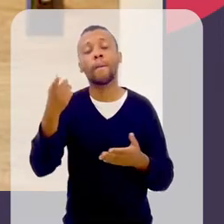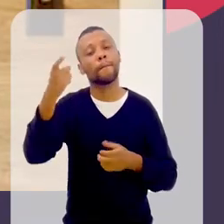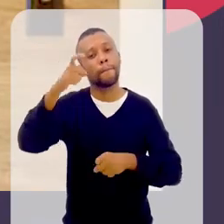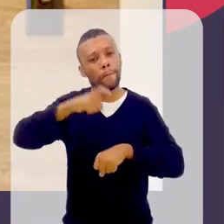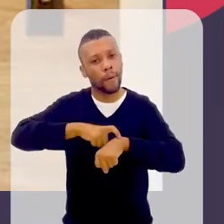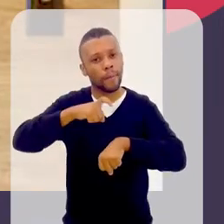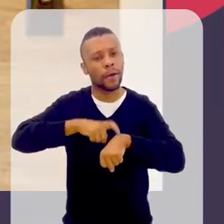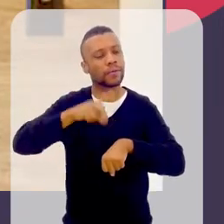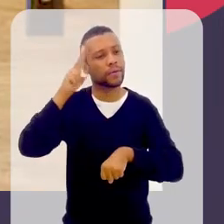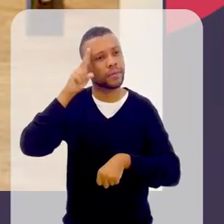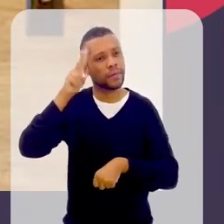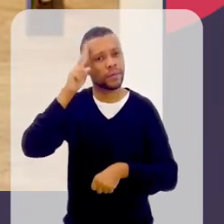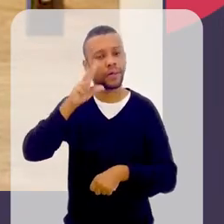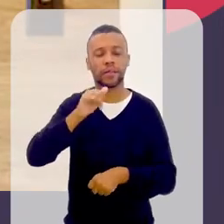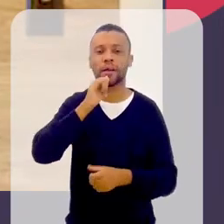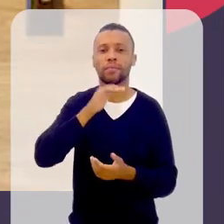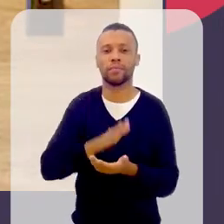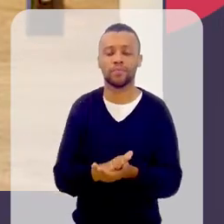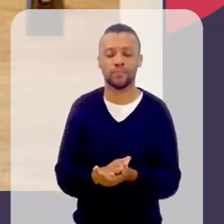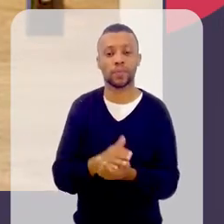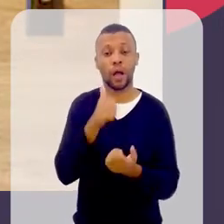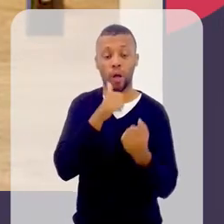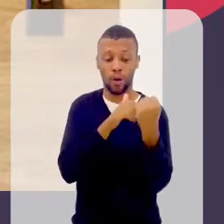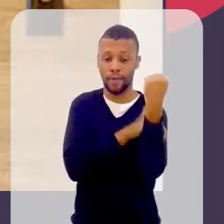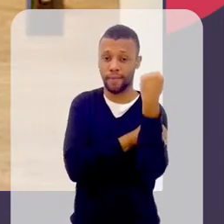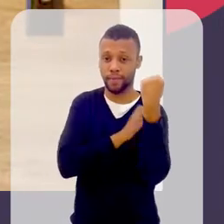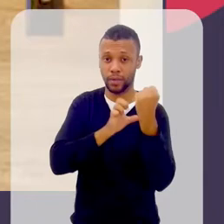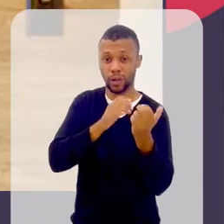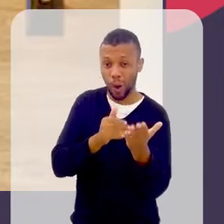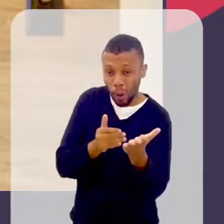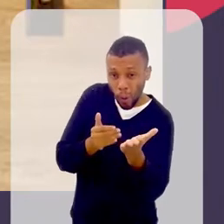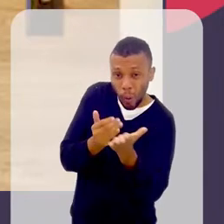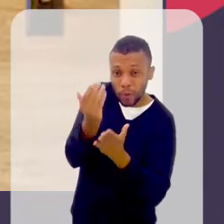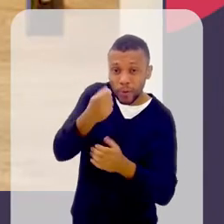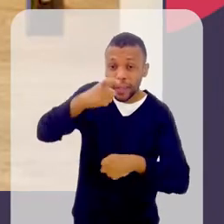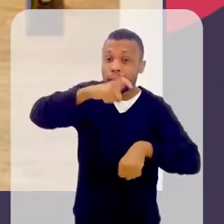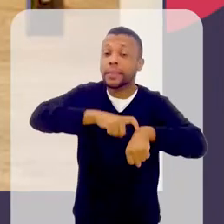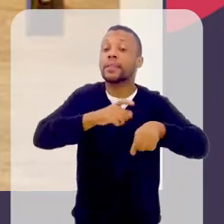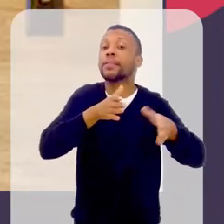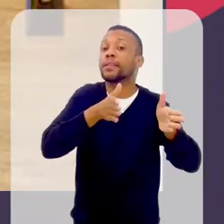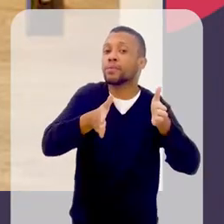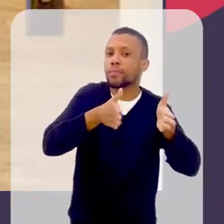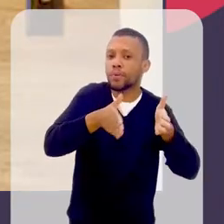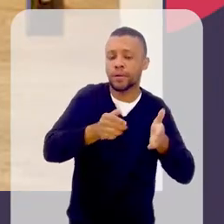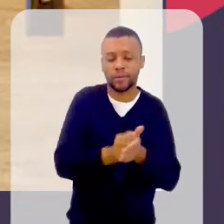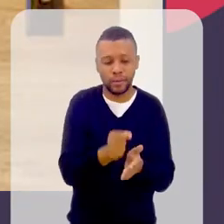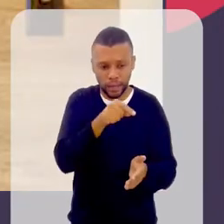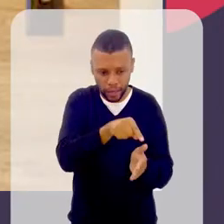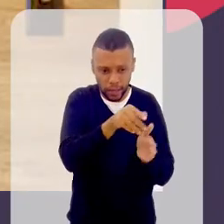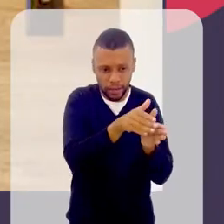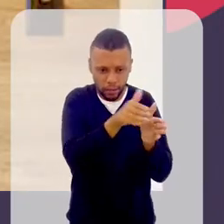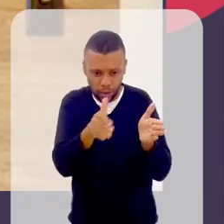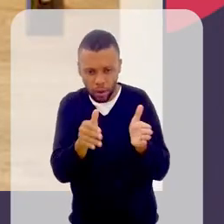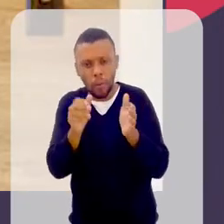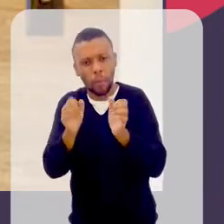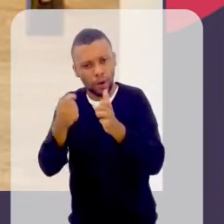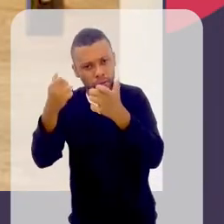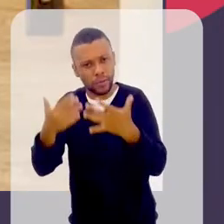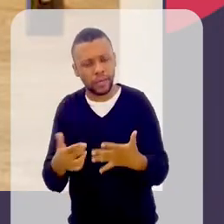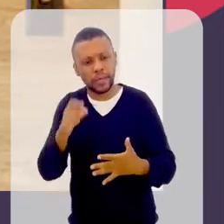que a gente fala, o feminismo começou aqui. Então, daqui para frente, a gente pode dizer que é feminismo.